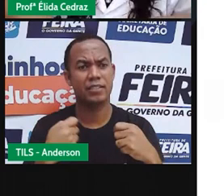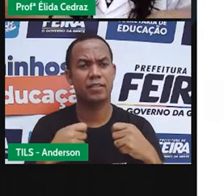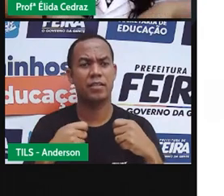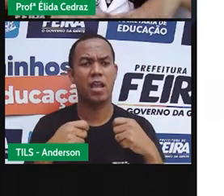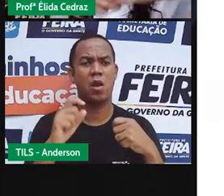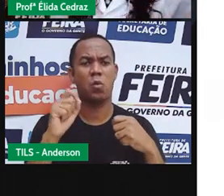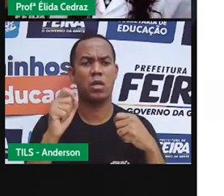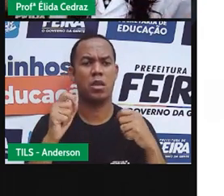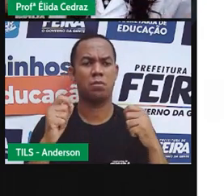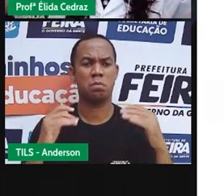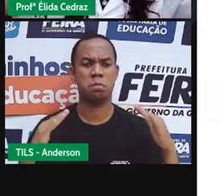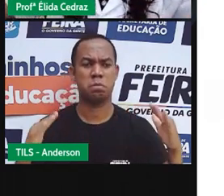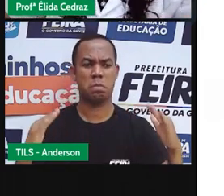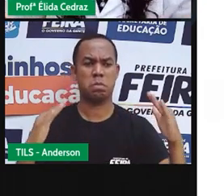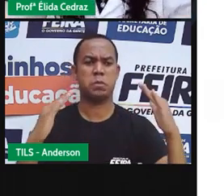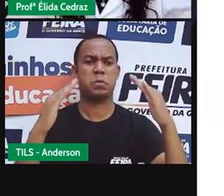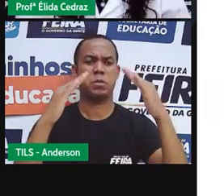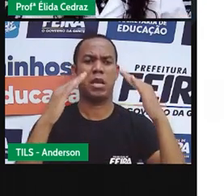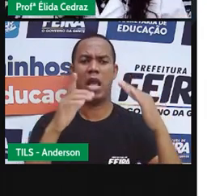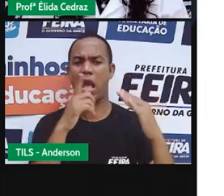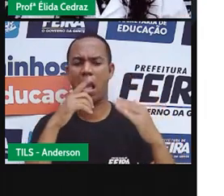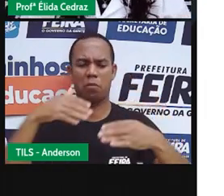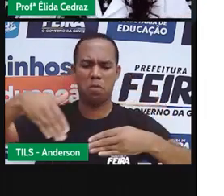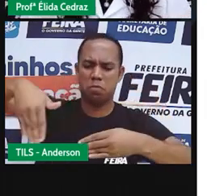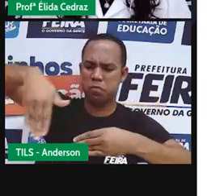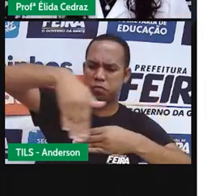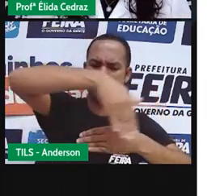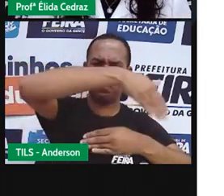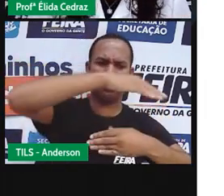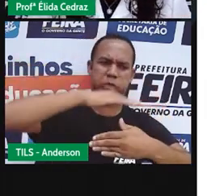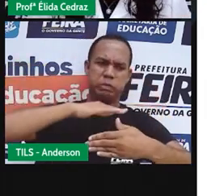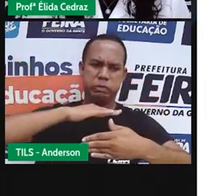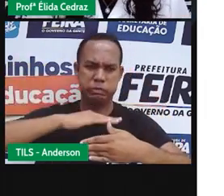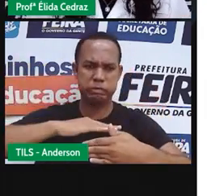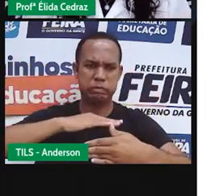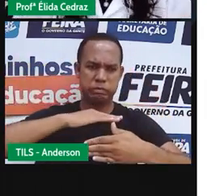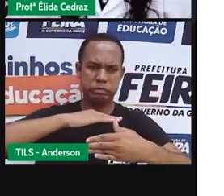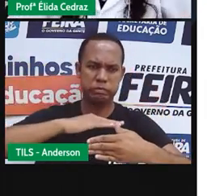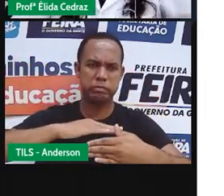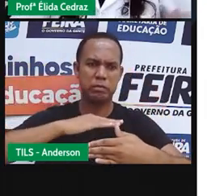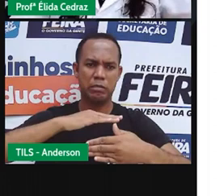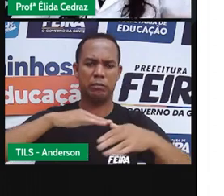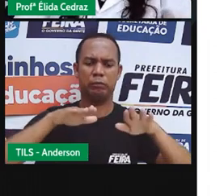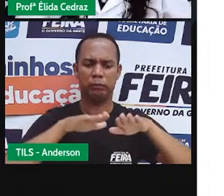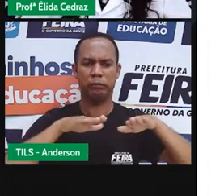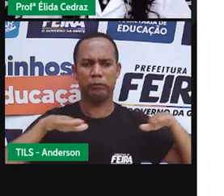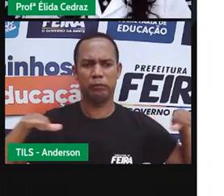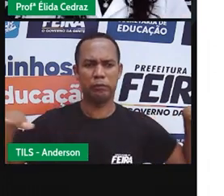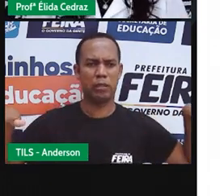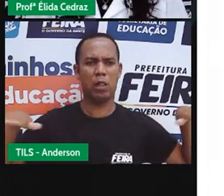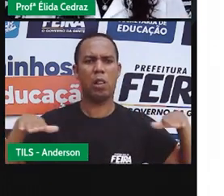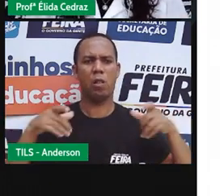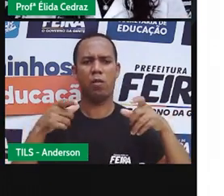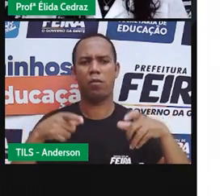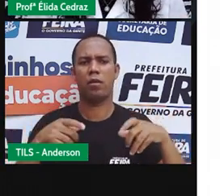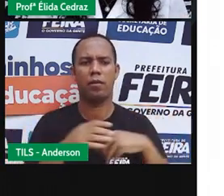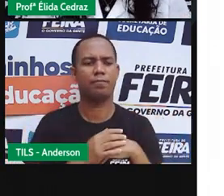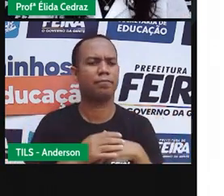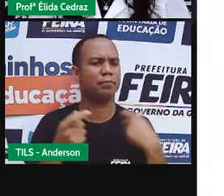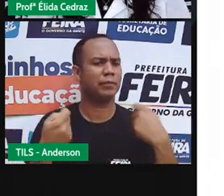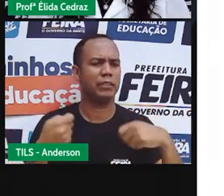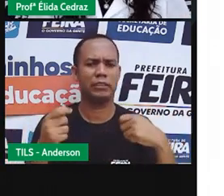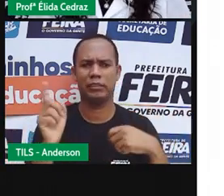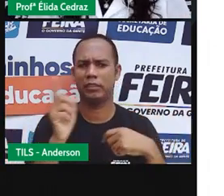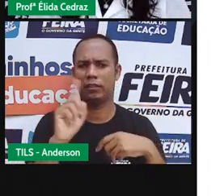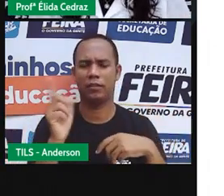precisa construir aquela barragem enorme, represar o rio, alagar aquela área. Olha só, não